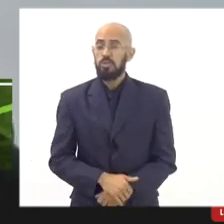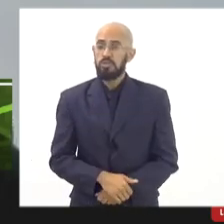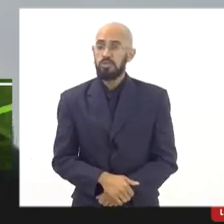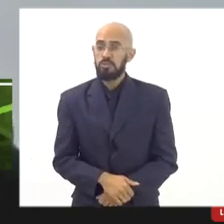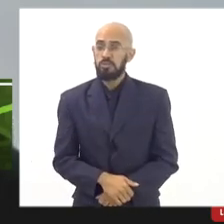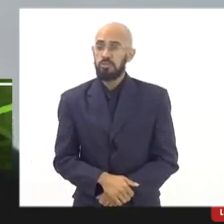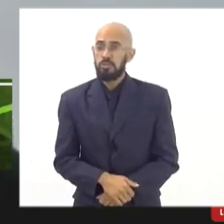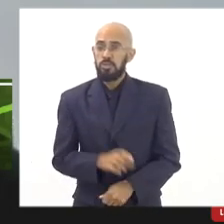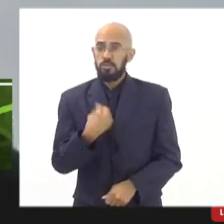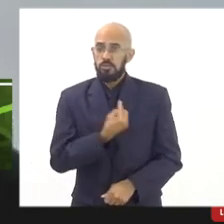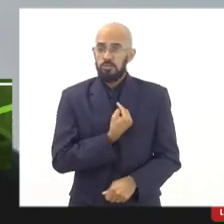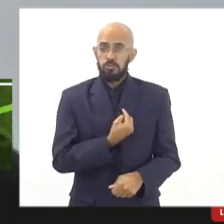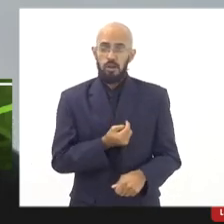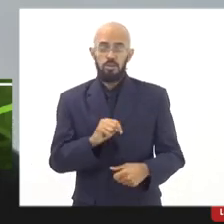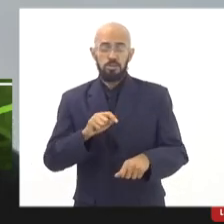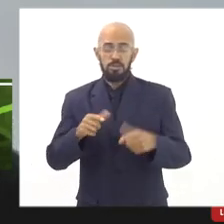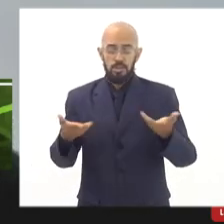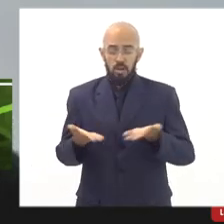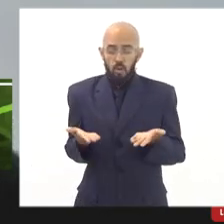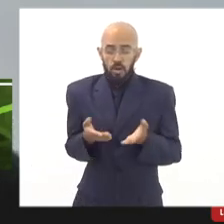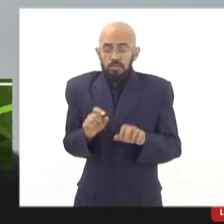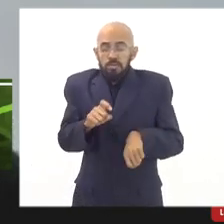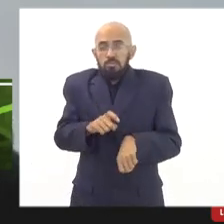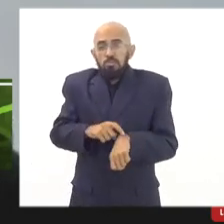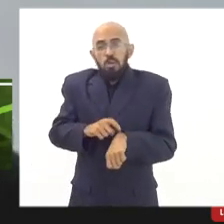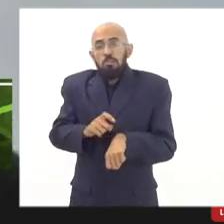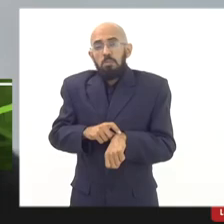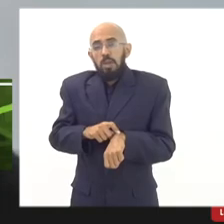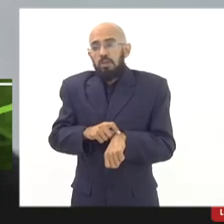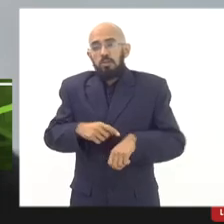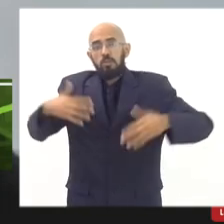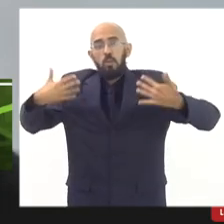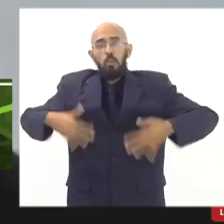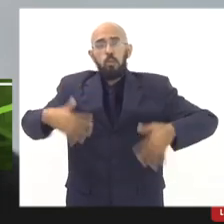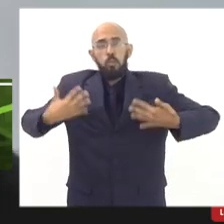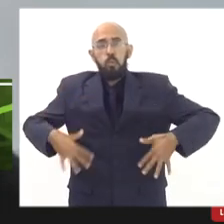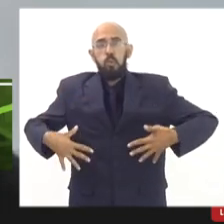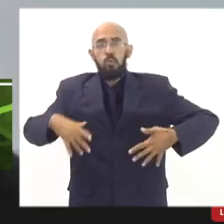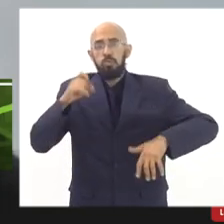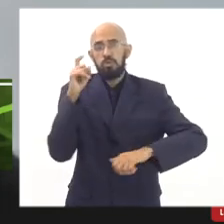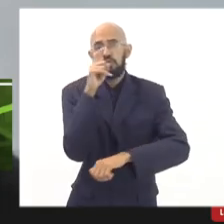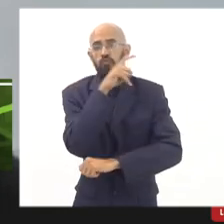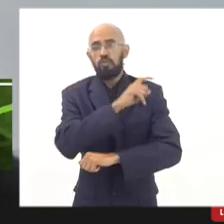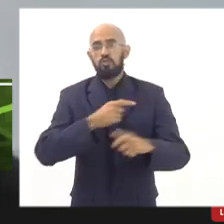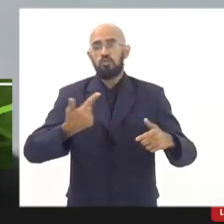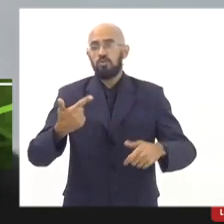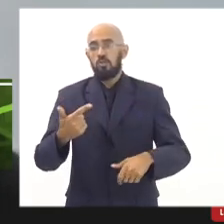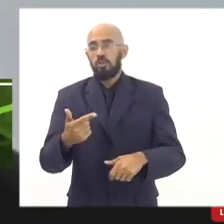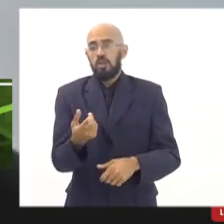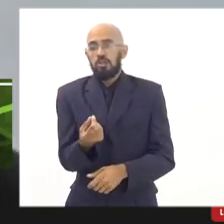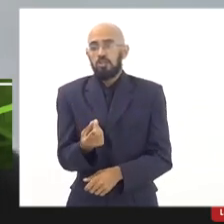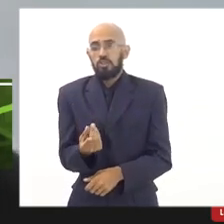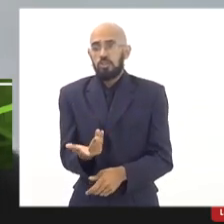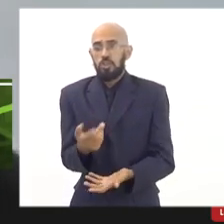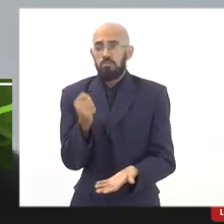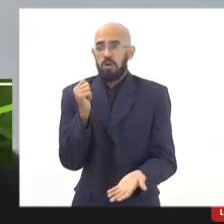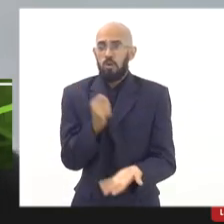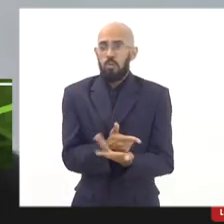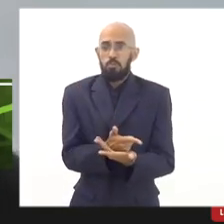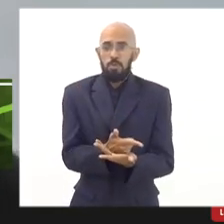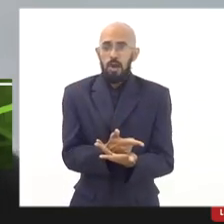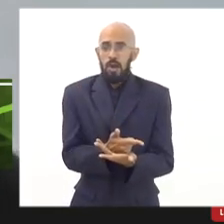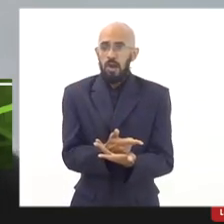E nós estamos num ponto fatal que nós não temos mais dinheiro para comprar